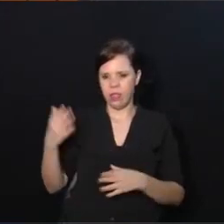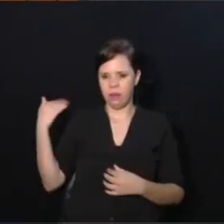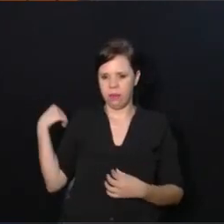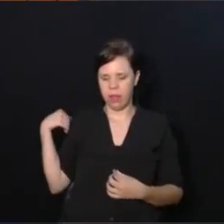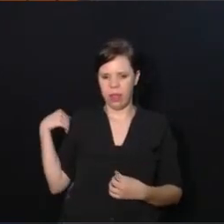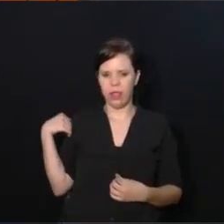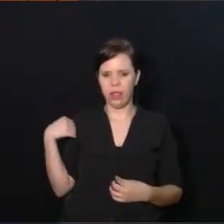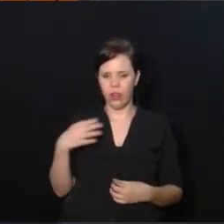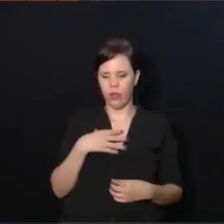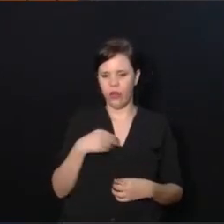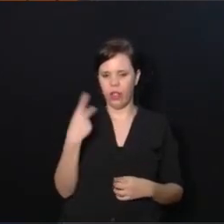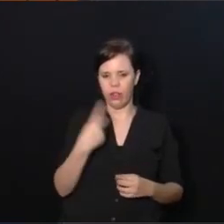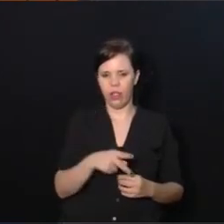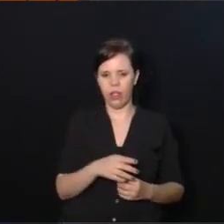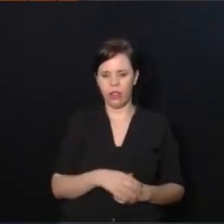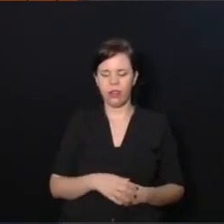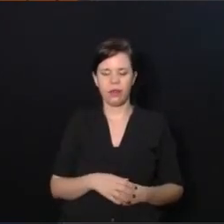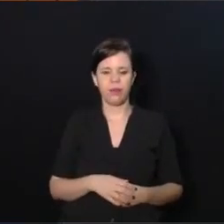dizendo que o filho dela tinha